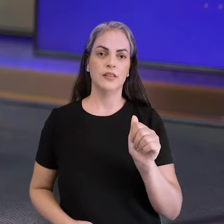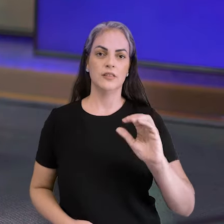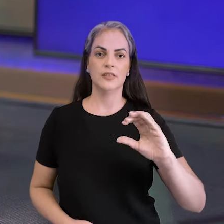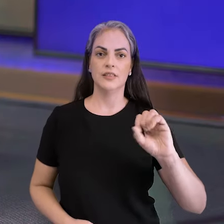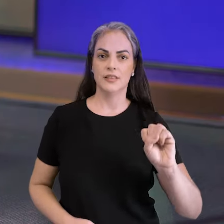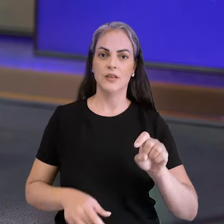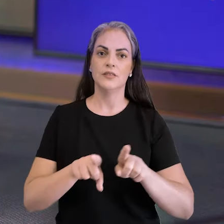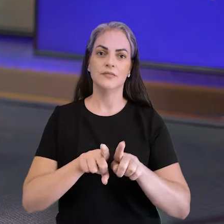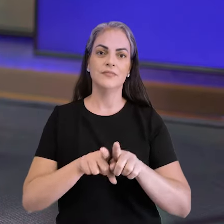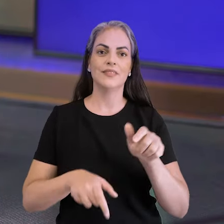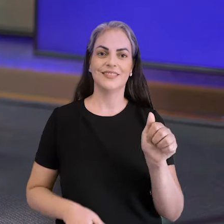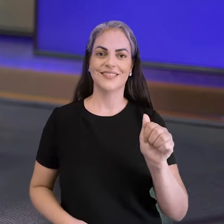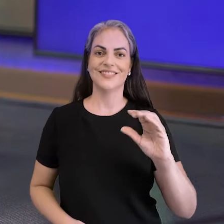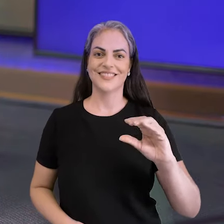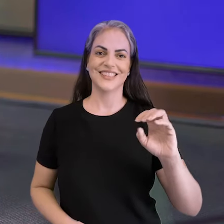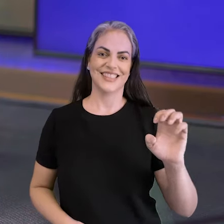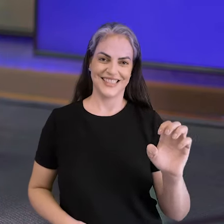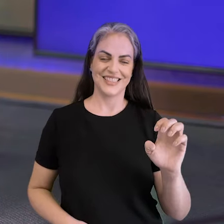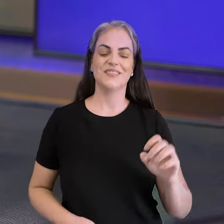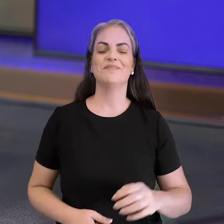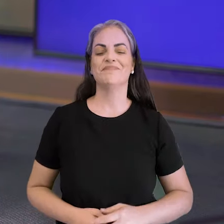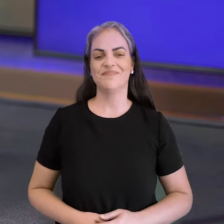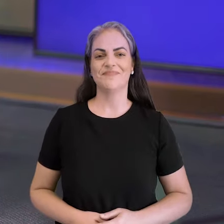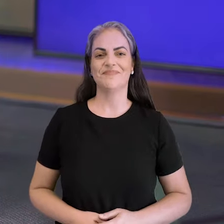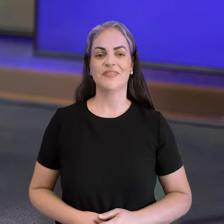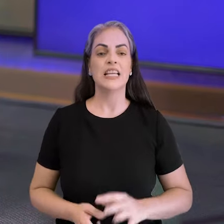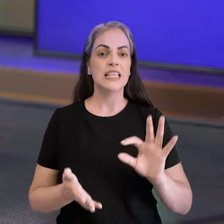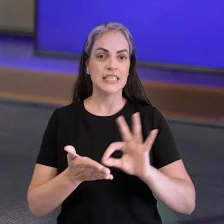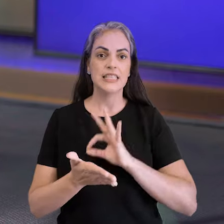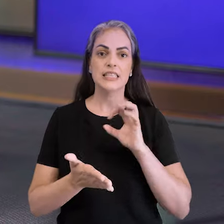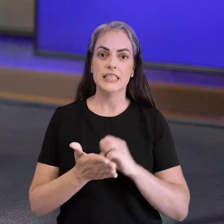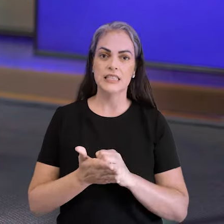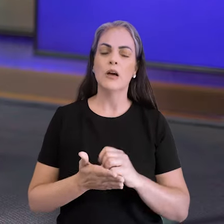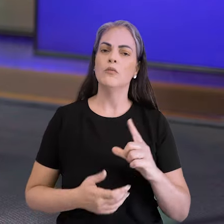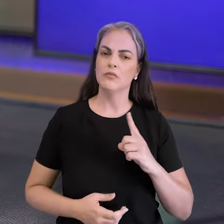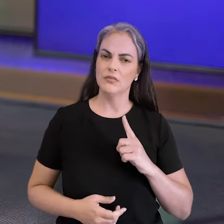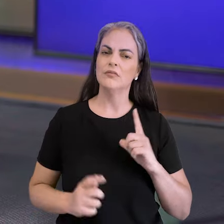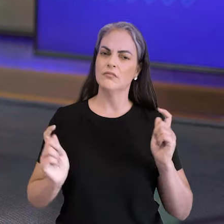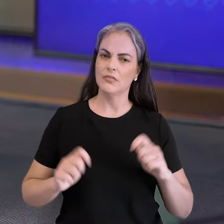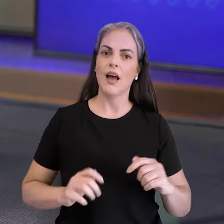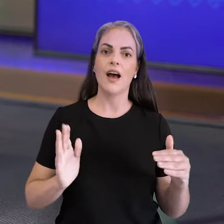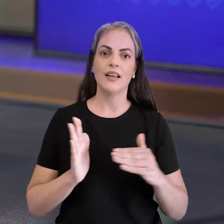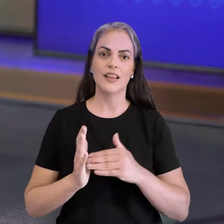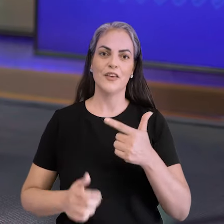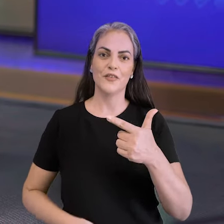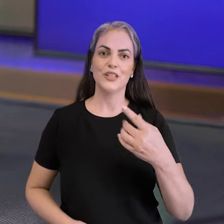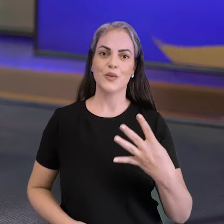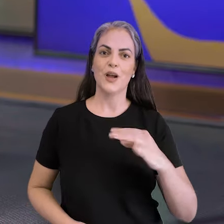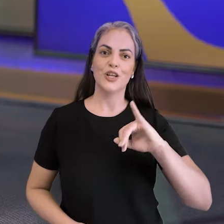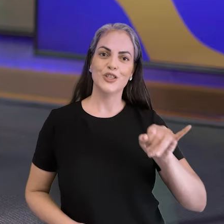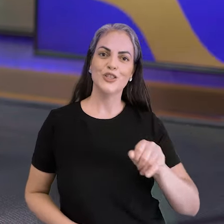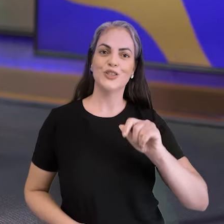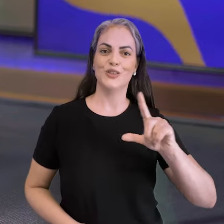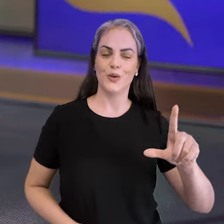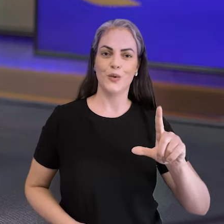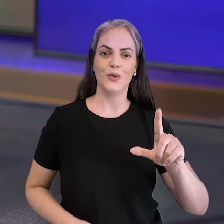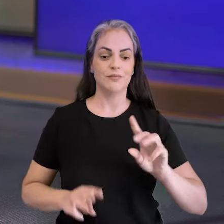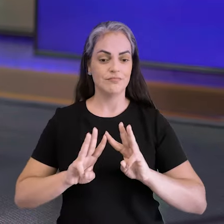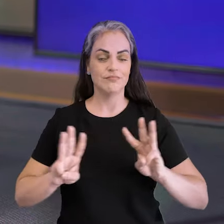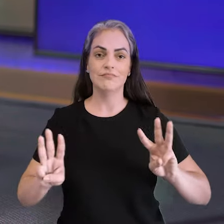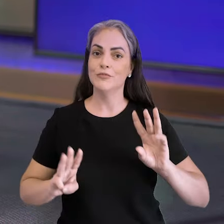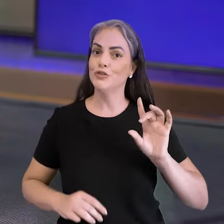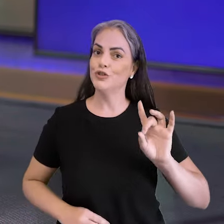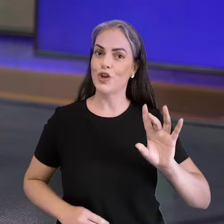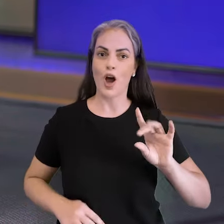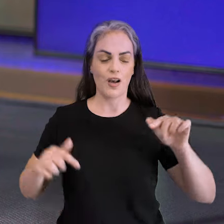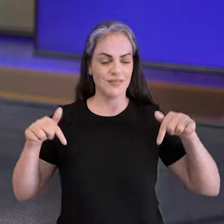agente comunitário de saúde e agente de combate às endemias. As inscrições vão até 24 de junho, exclusivamente no endereço